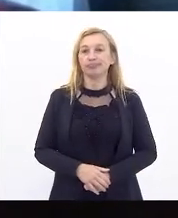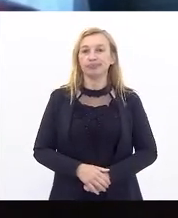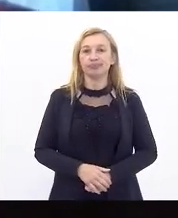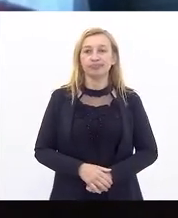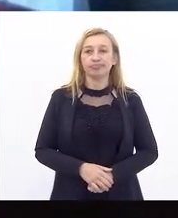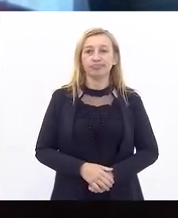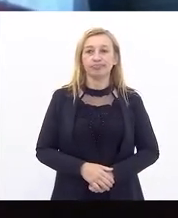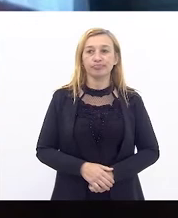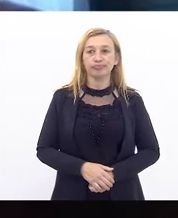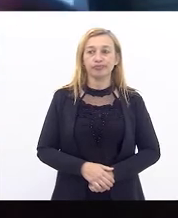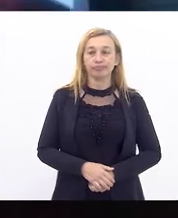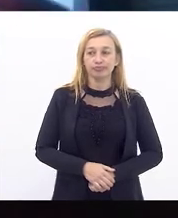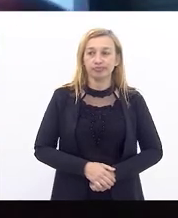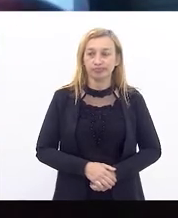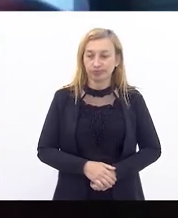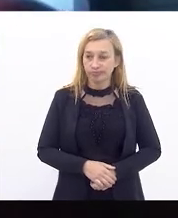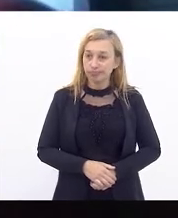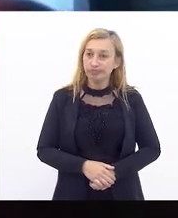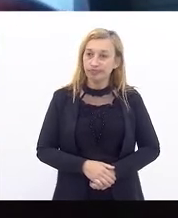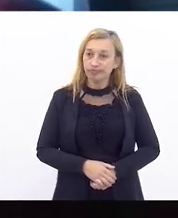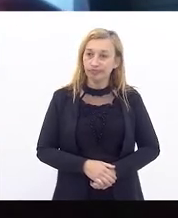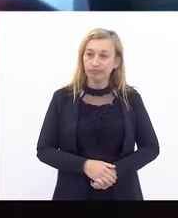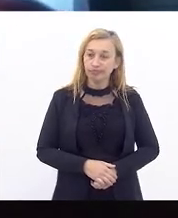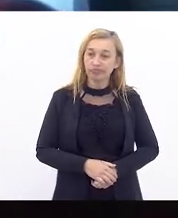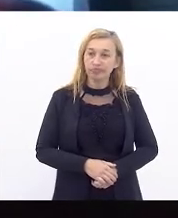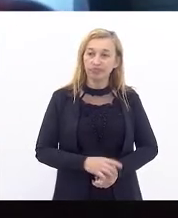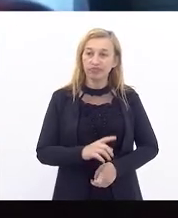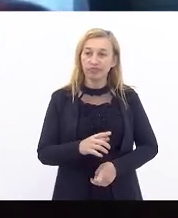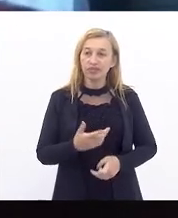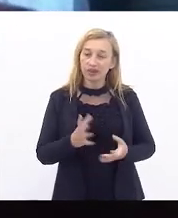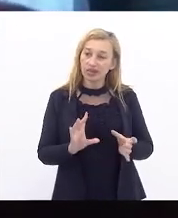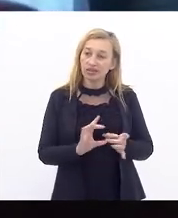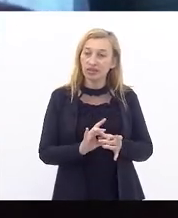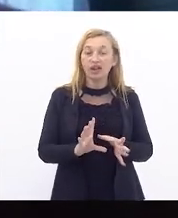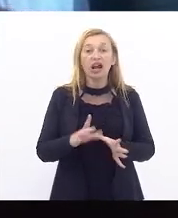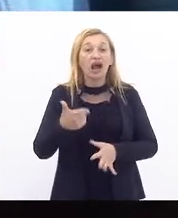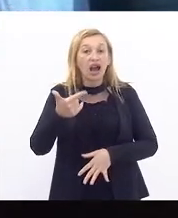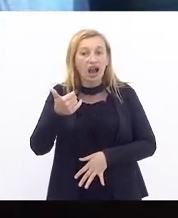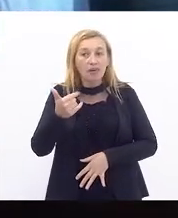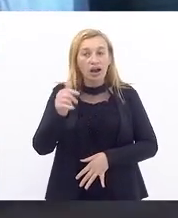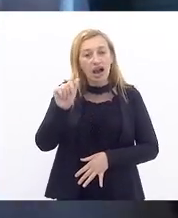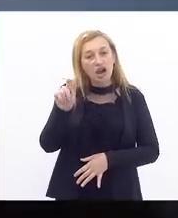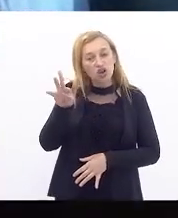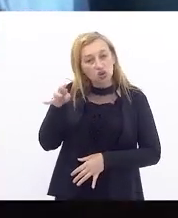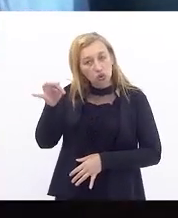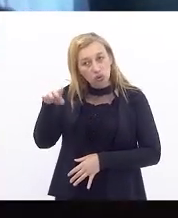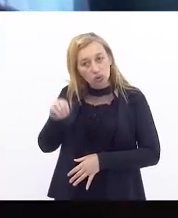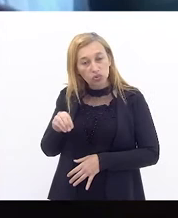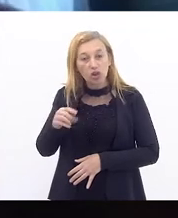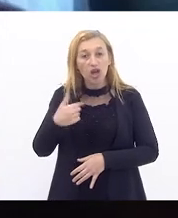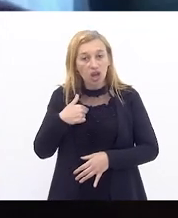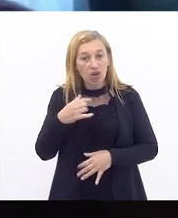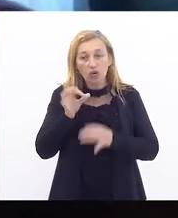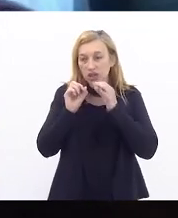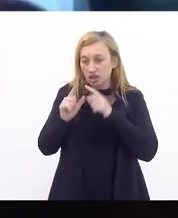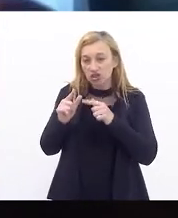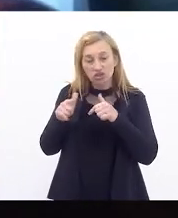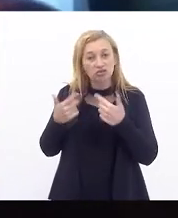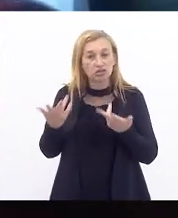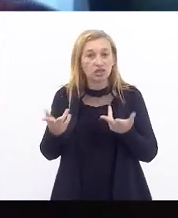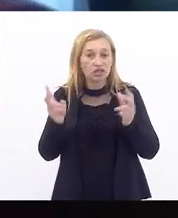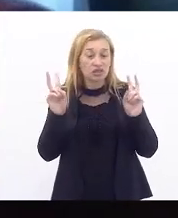e quer isentar armas e agrotóxicos. Então, eu, que critico essas posições